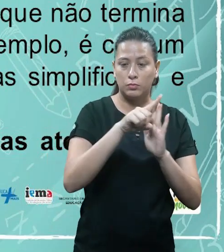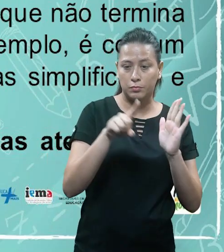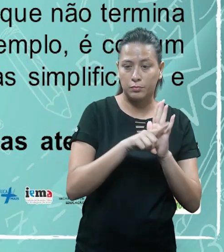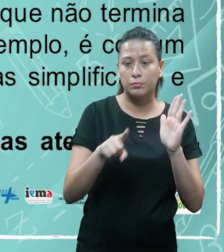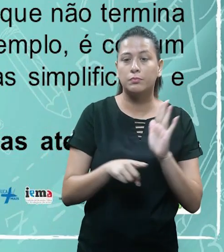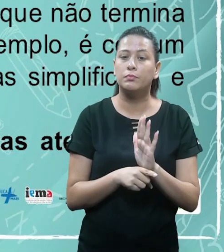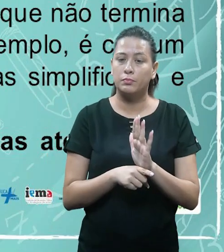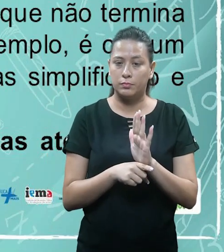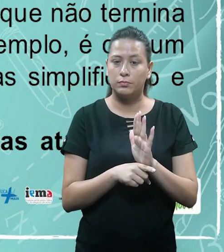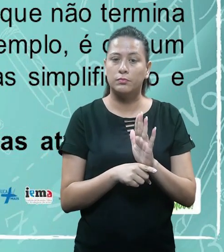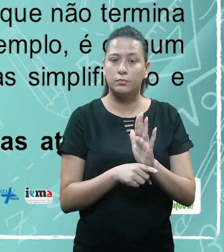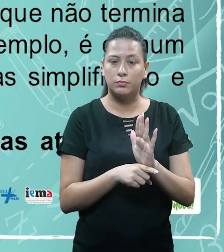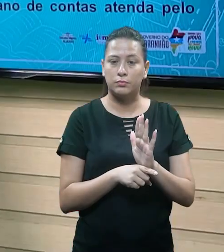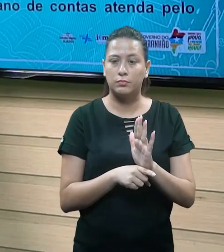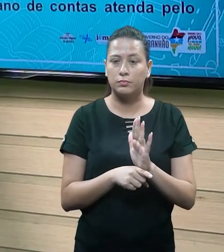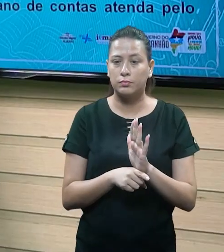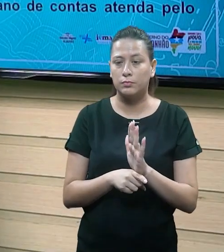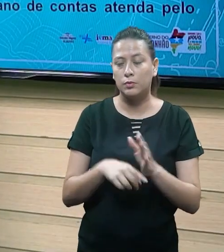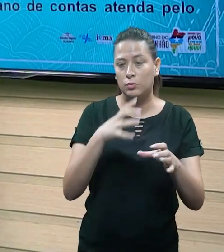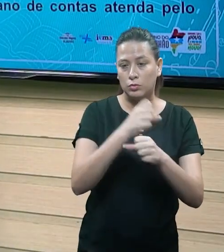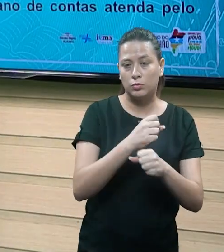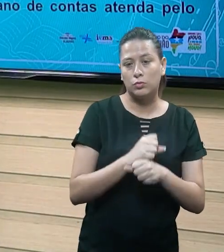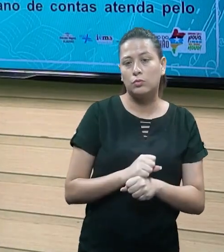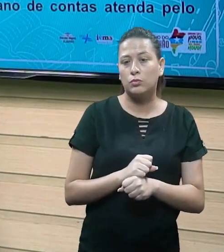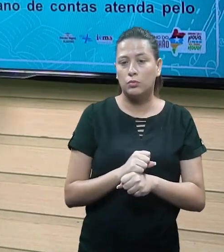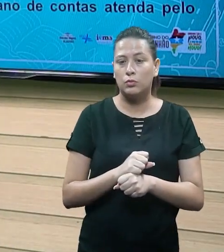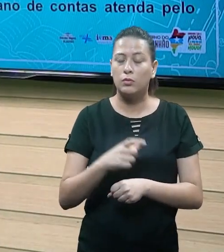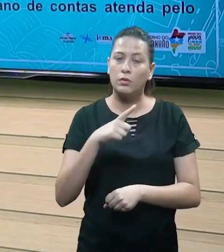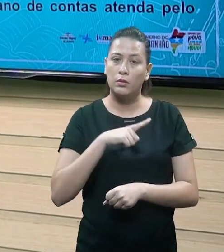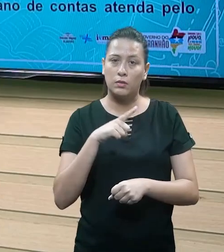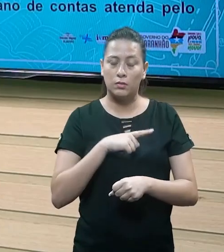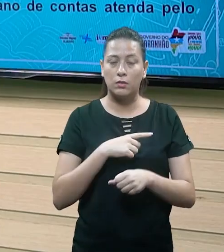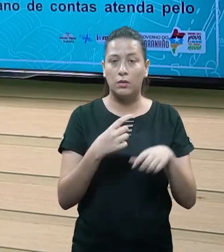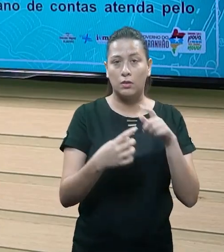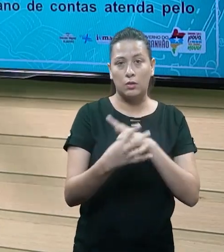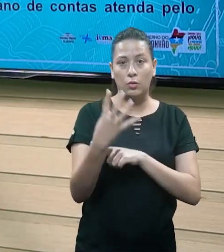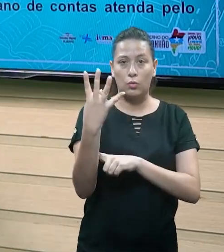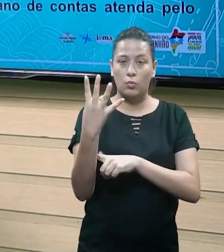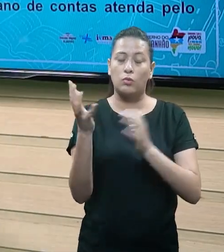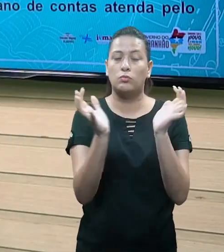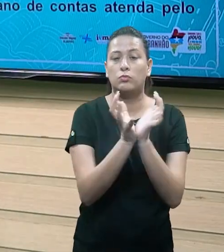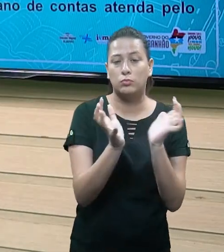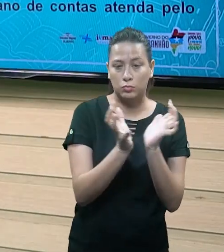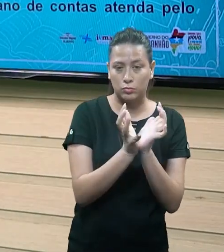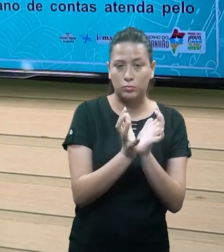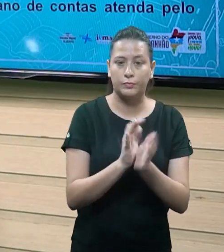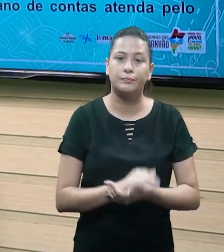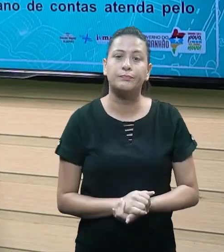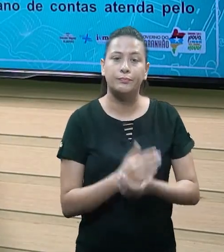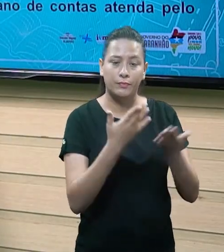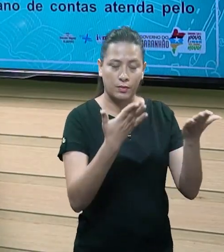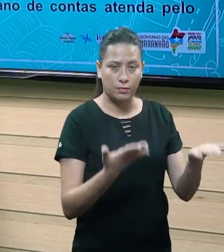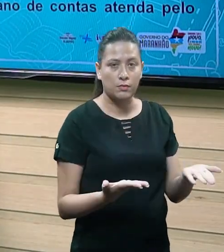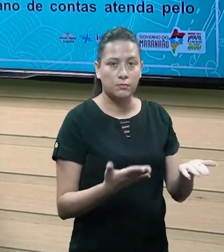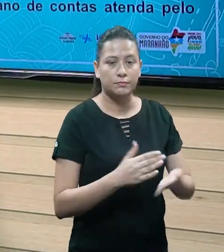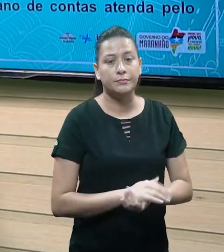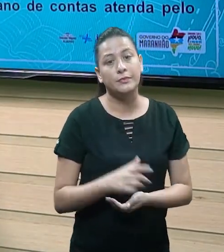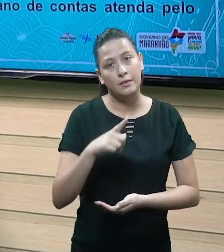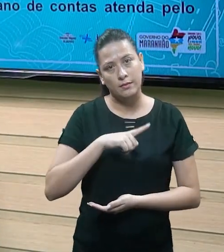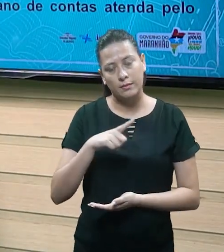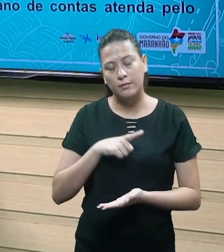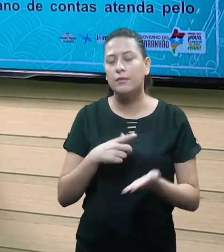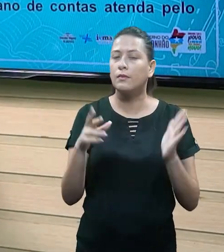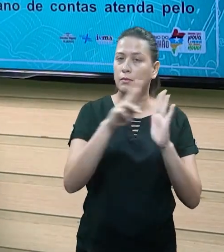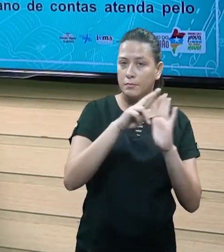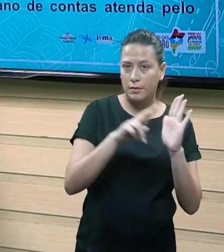grandes grupos. Bora ver quais são esses quatro grandes grupos que ele vai atender. Então, gente, o plano de contas ele vai ter essa variedade. Ele segue como se fosse um padrão,